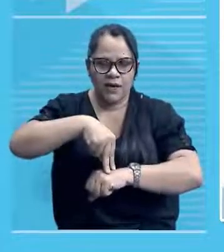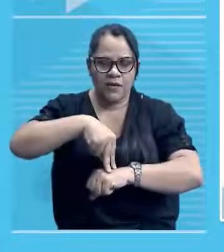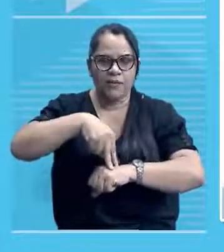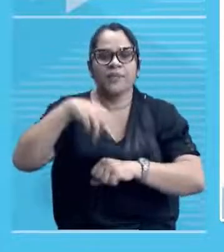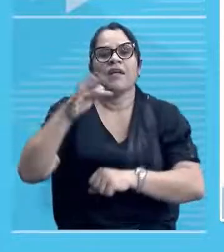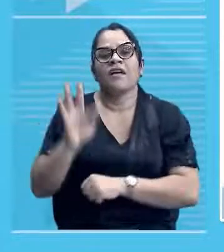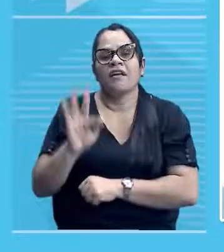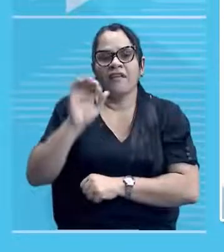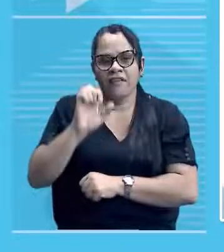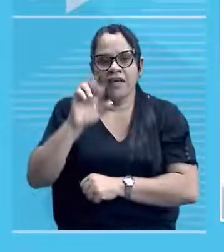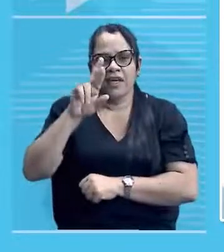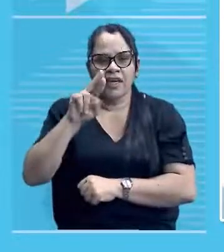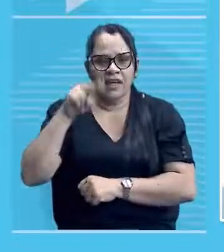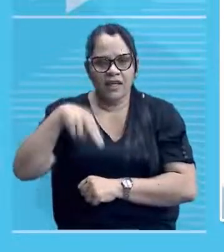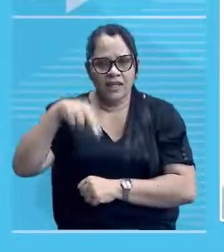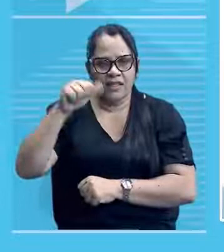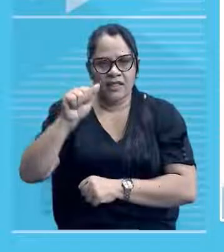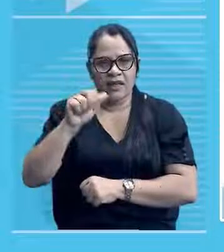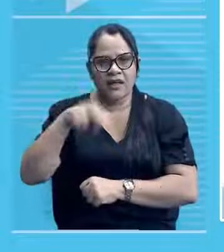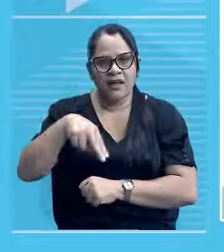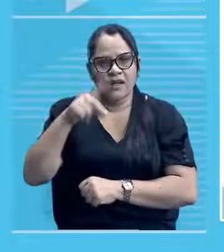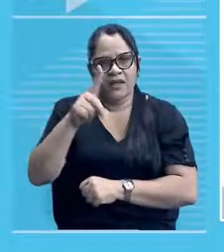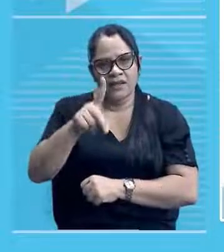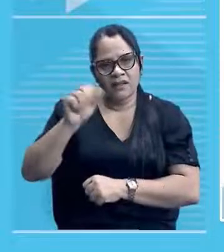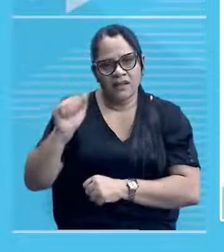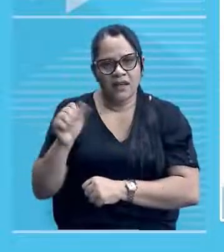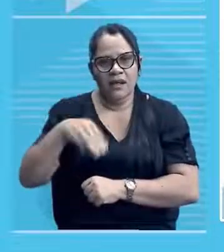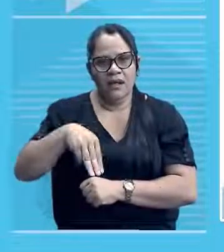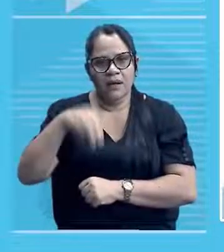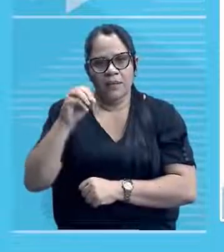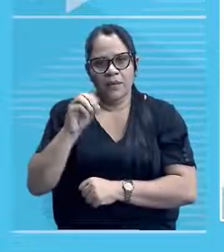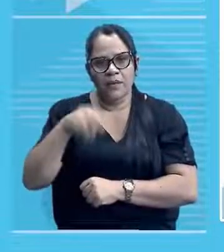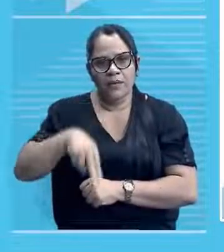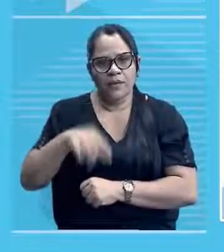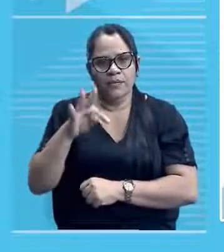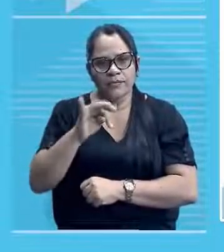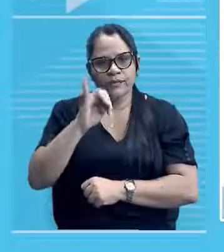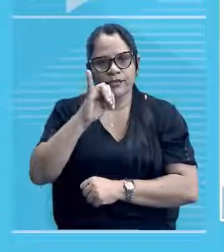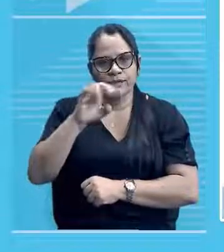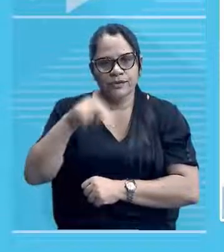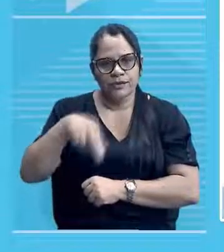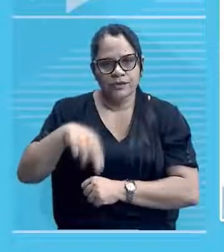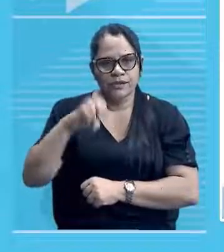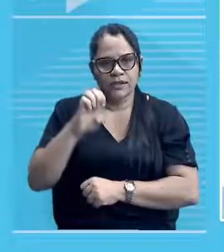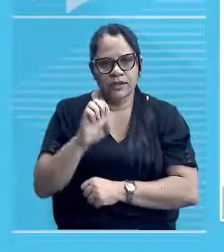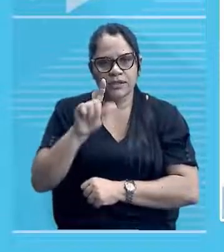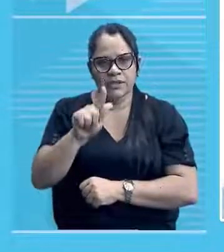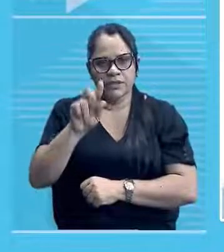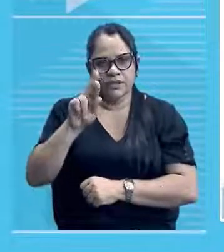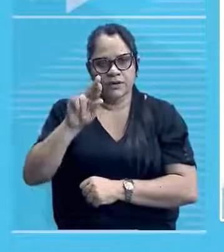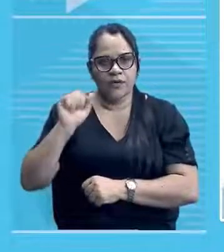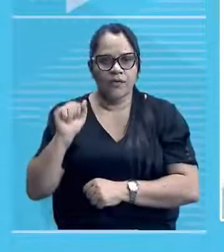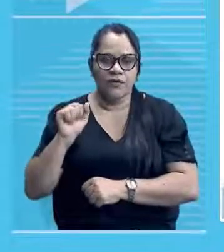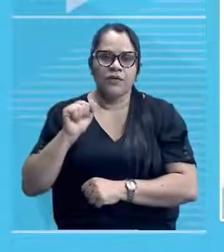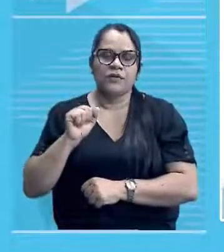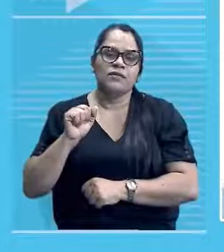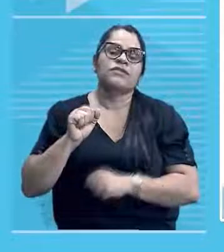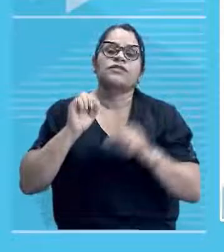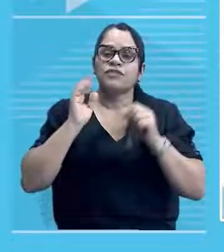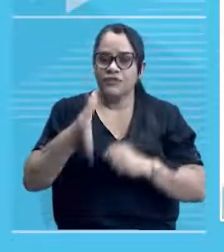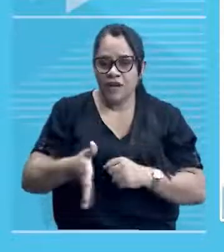Já visitou aí o nosso teatro, o Grande Otelo. Já foram